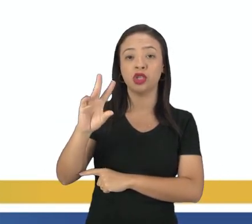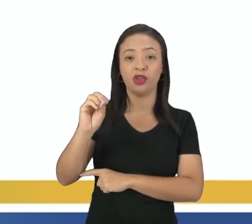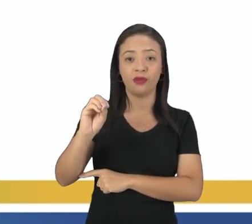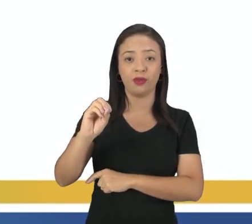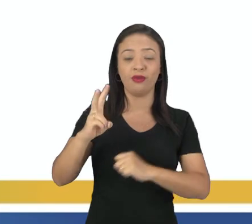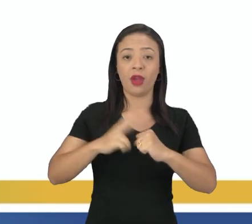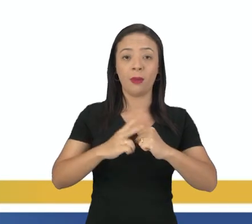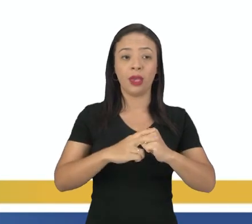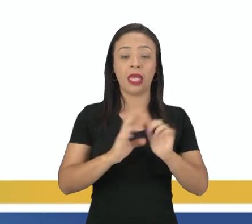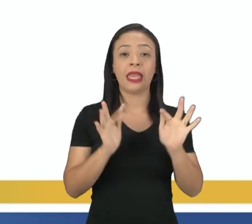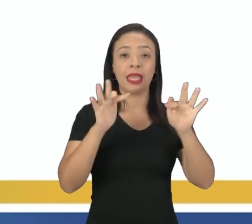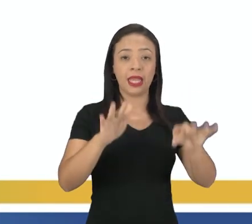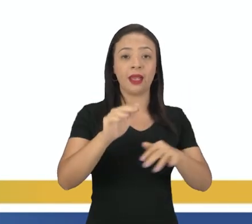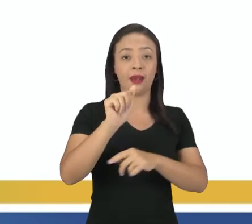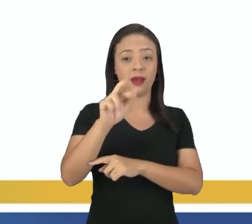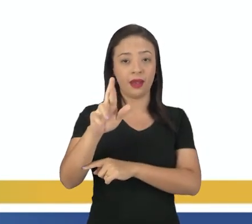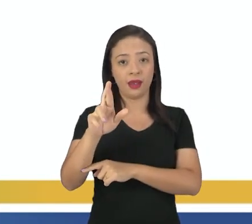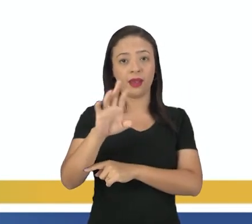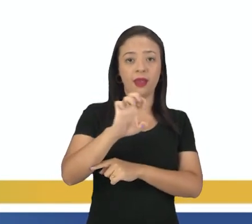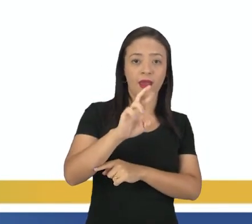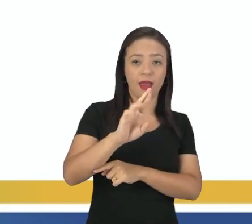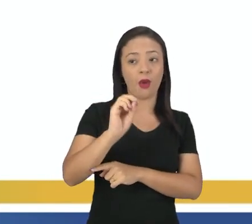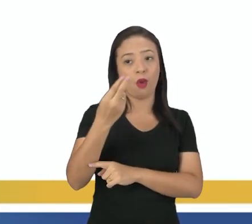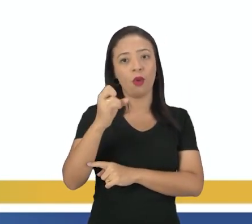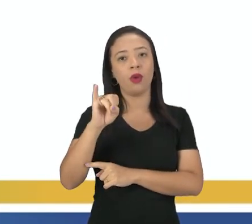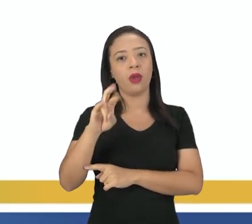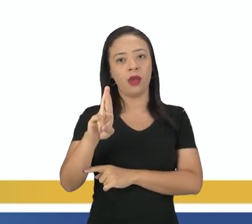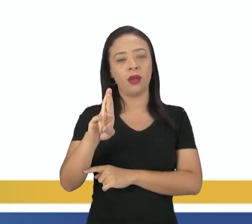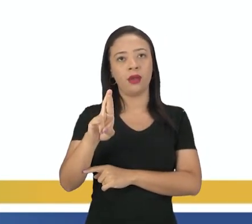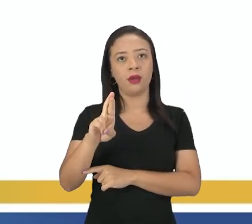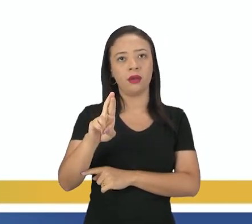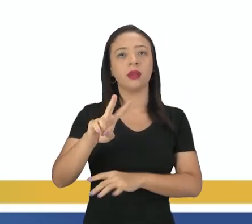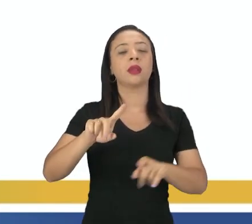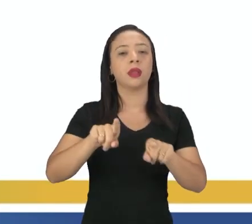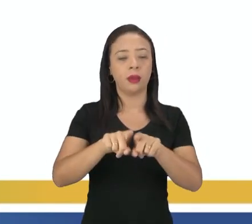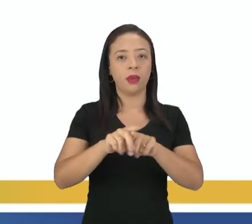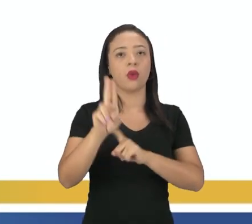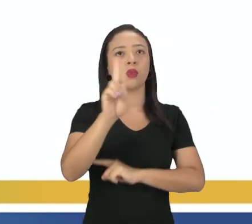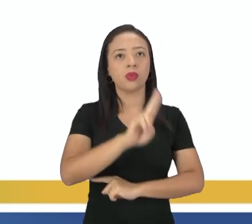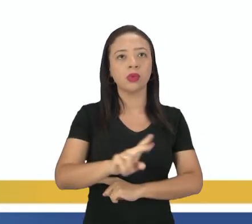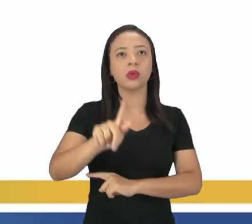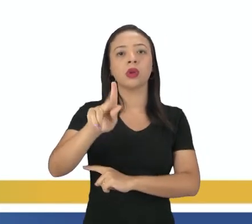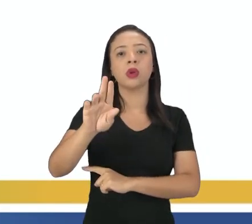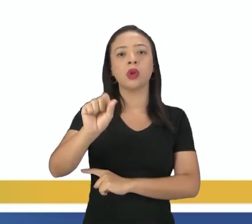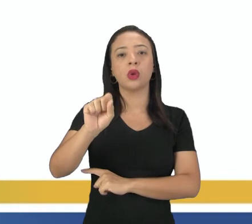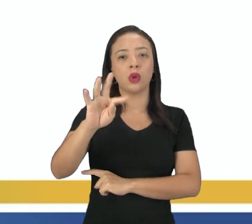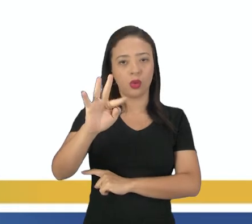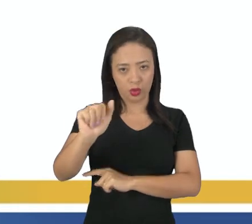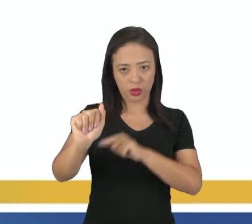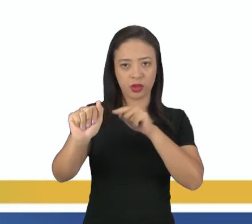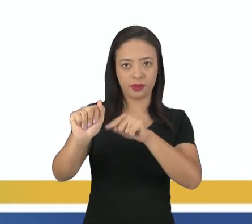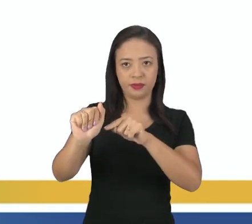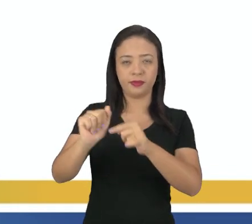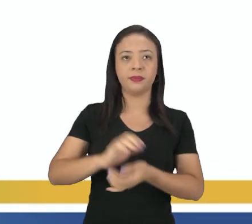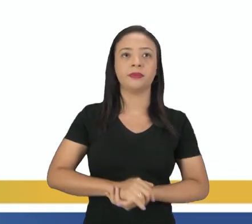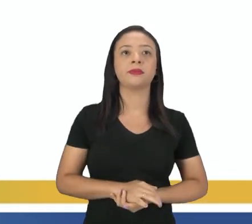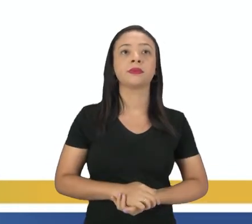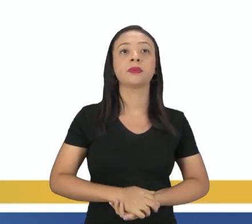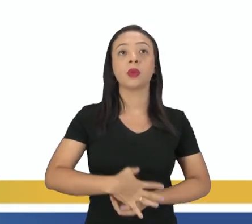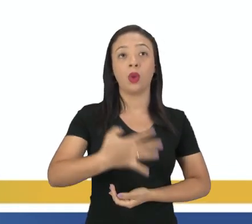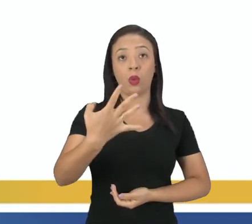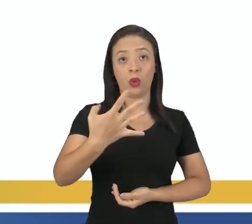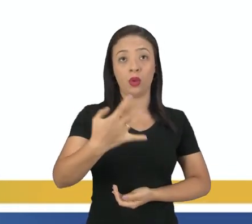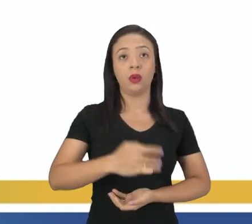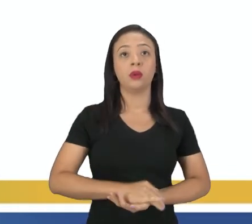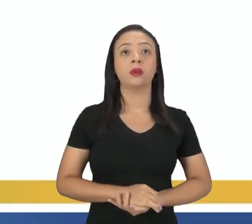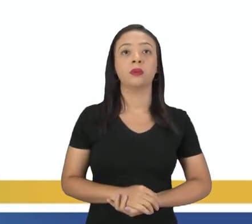R e R, né? Quando ele está assim no infinitivo, ele também se usa o gustar, tá? Exemplo 4 ali, A